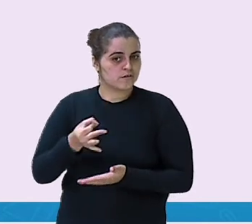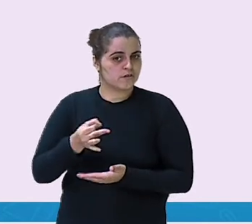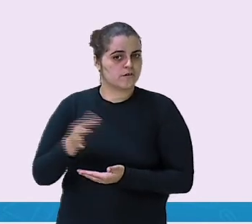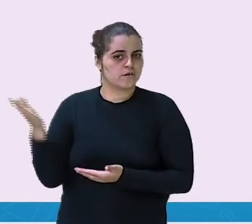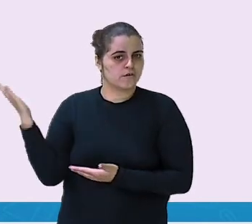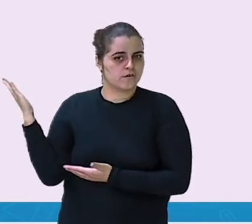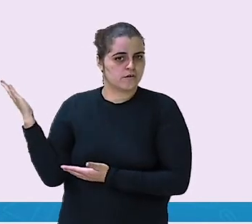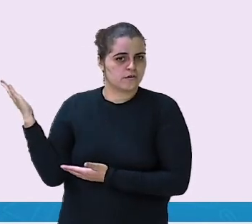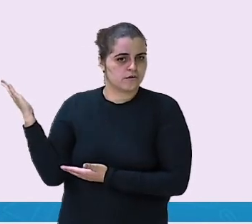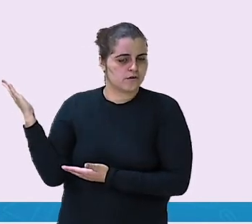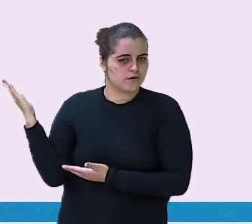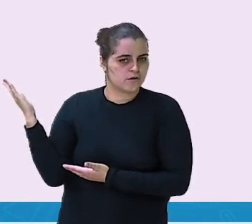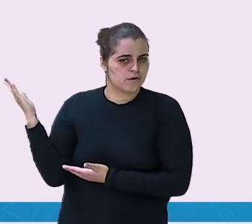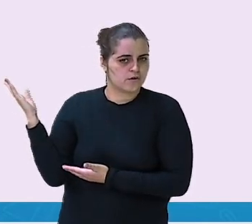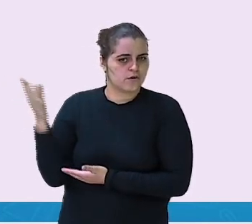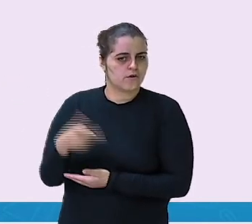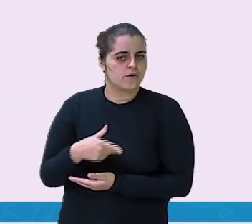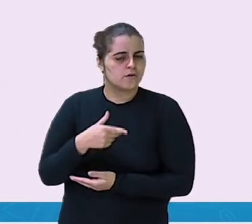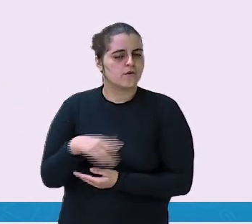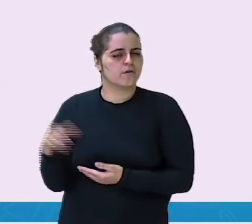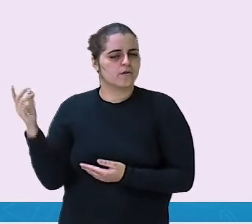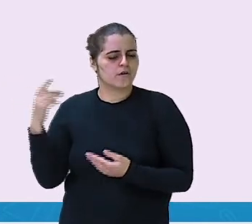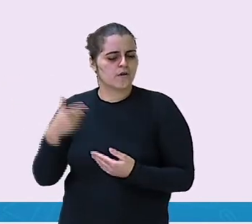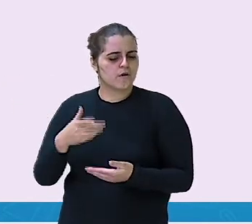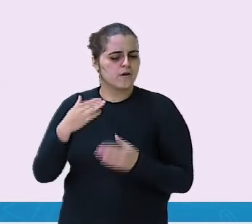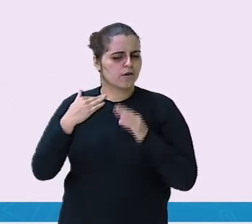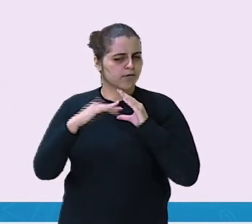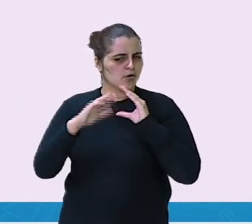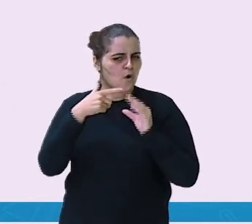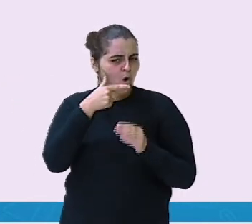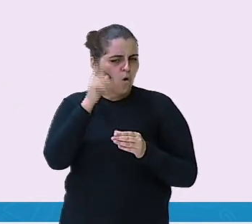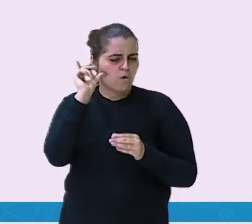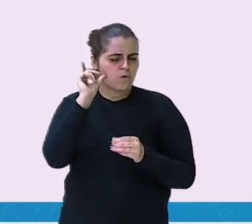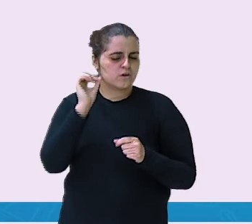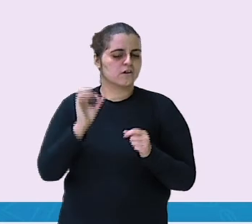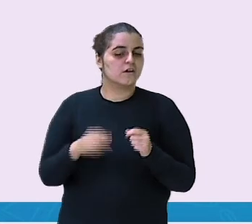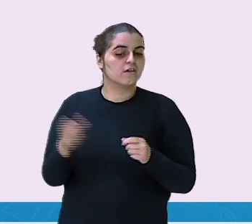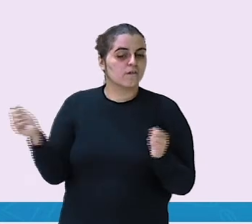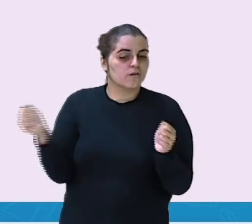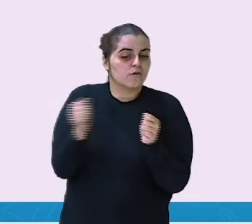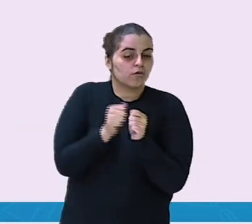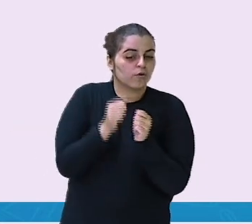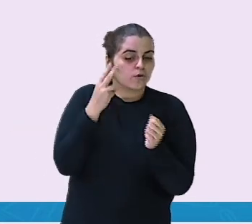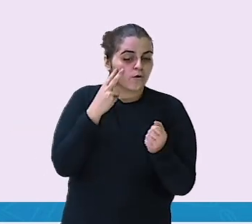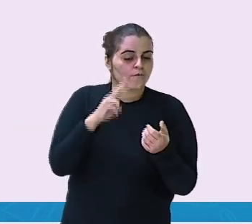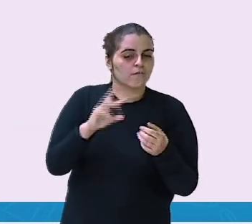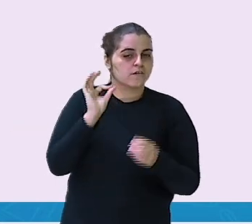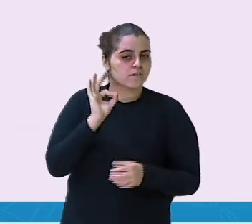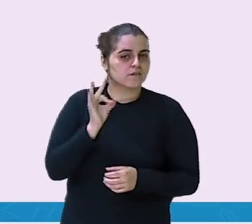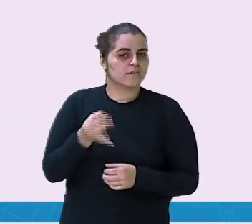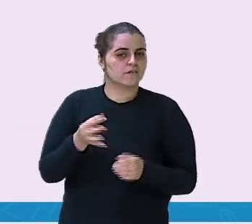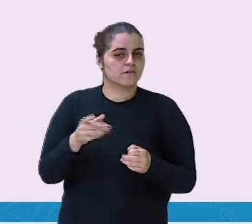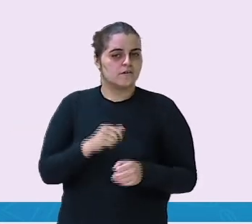professora mandou ontem para casa. Ela mandou ontem e vai corrigir hoje. Certo?